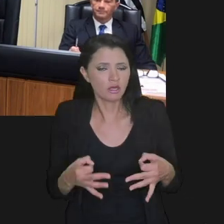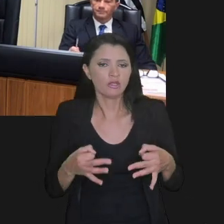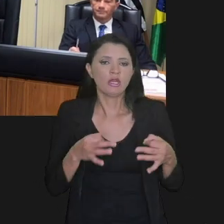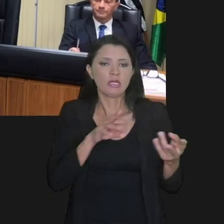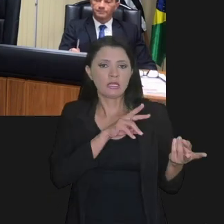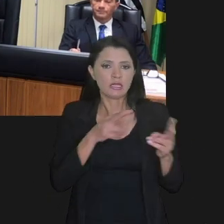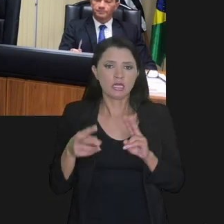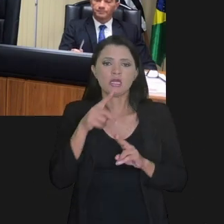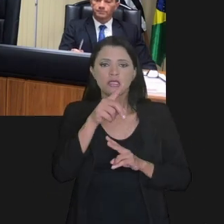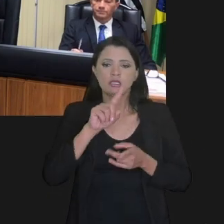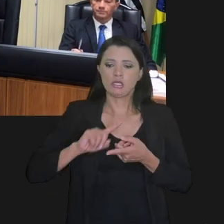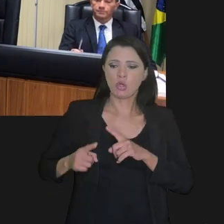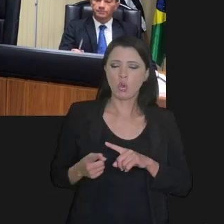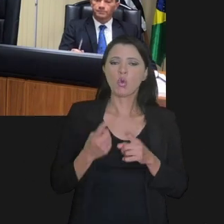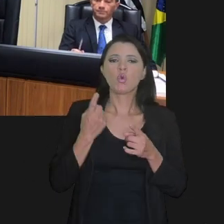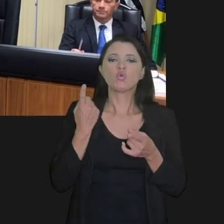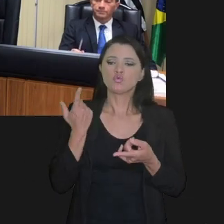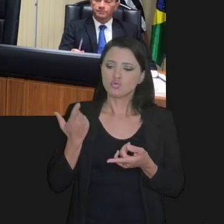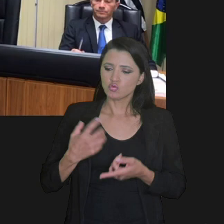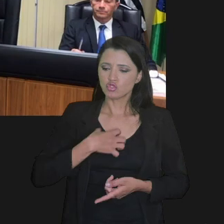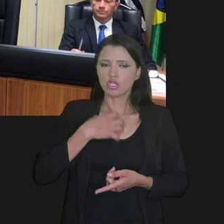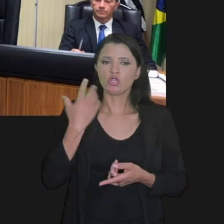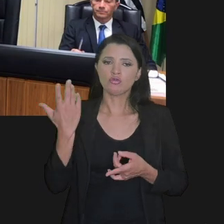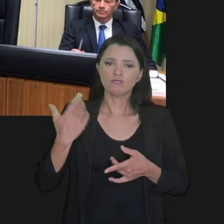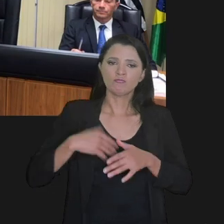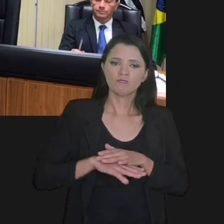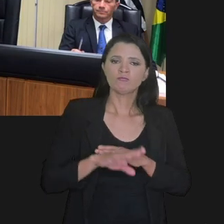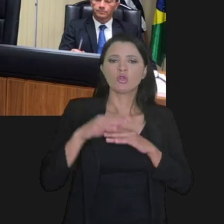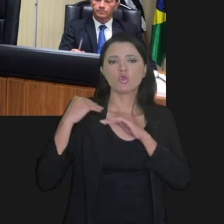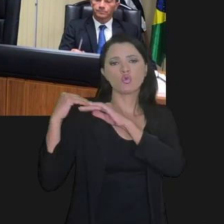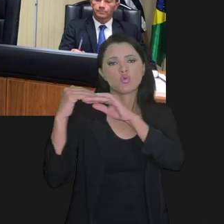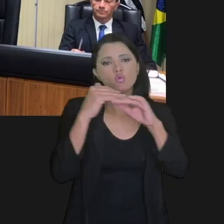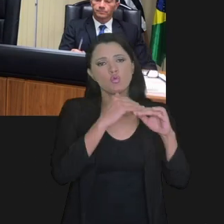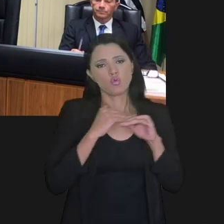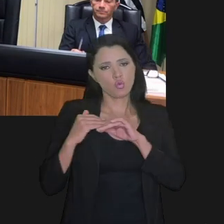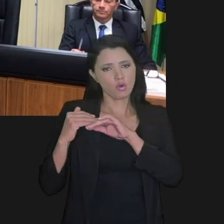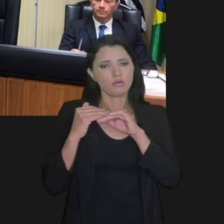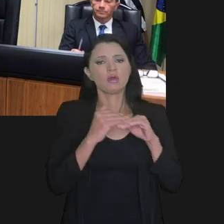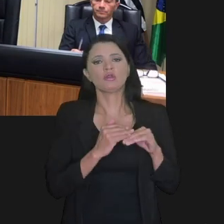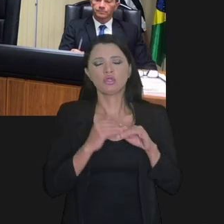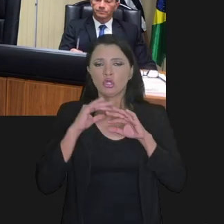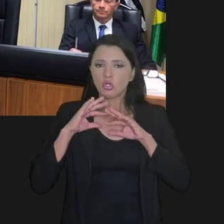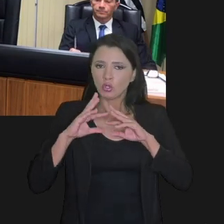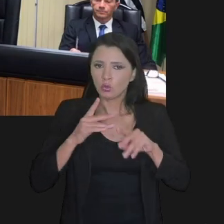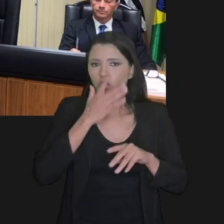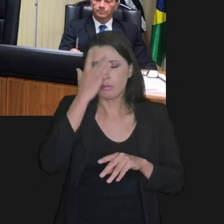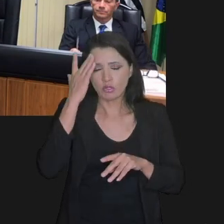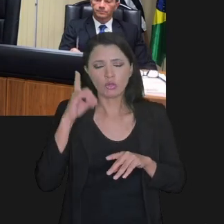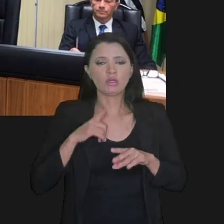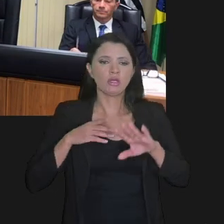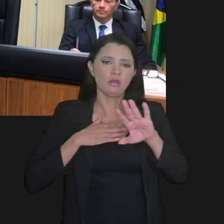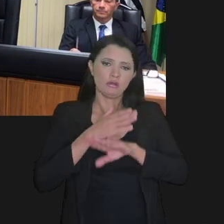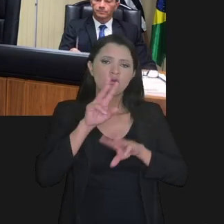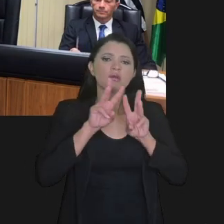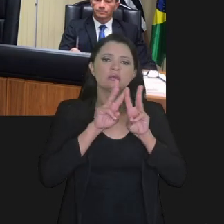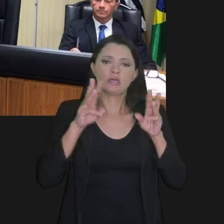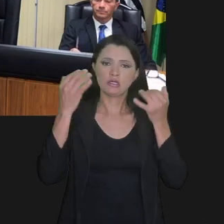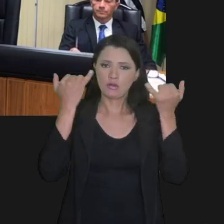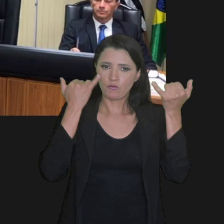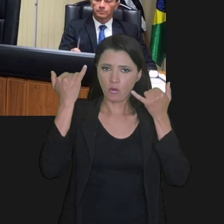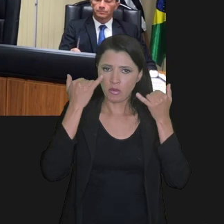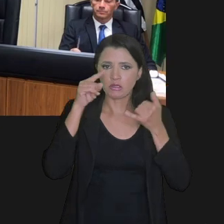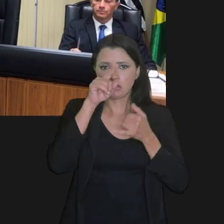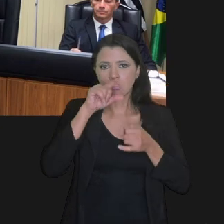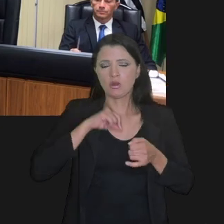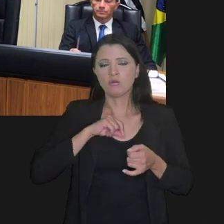publicidade ativa dessas transações como uma forma de resguardar a igualdade. Então, todos os contribuintes têm